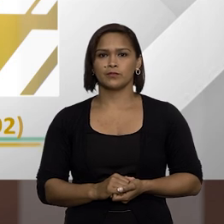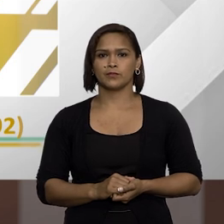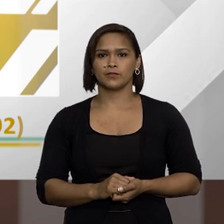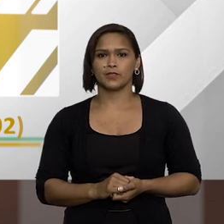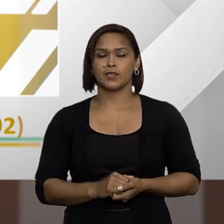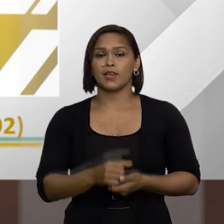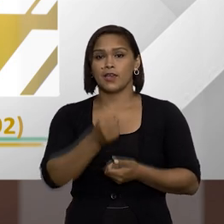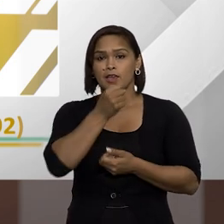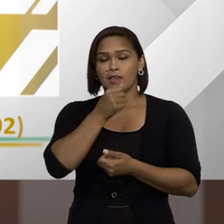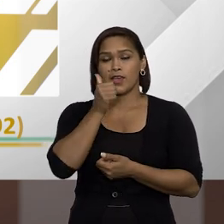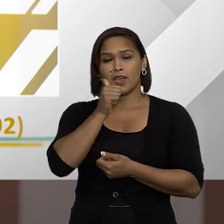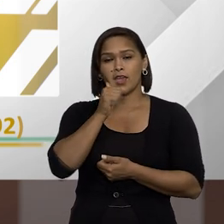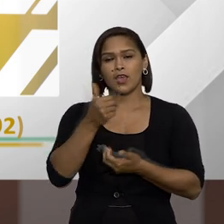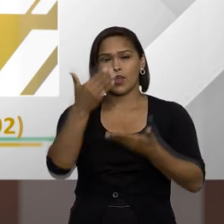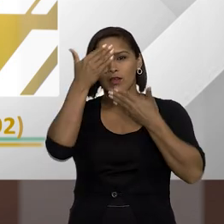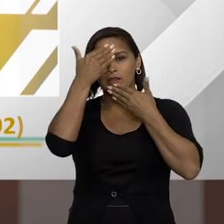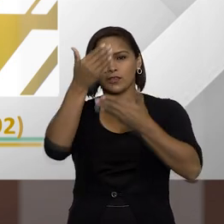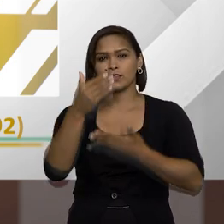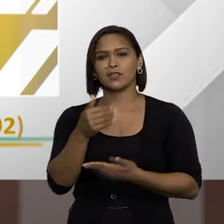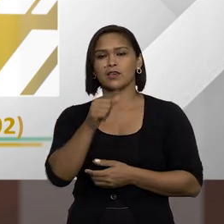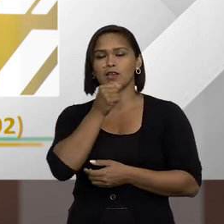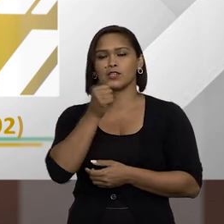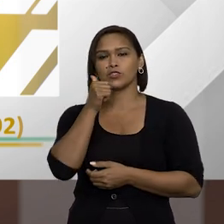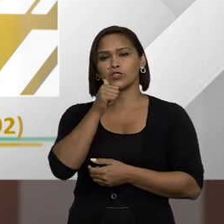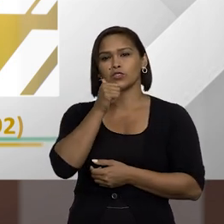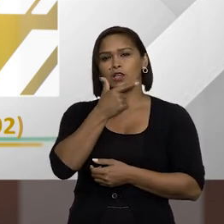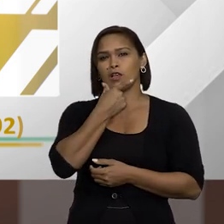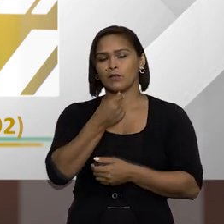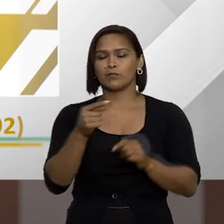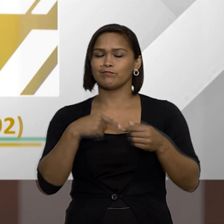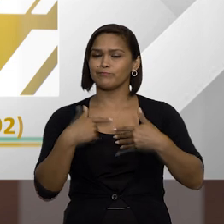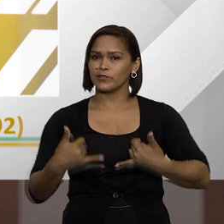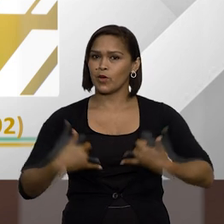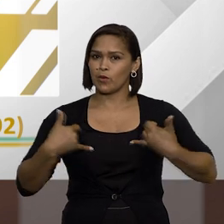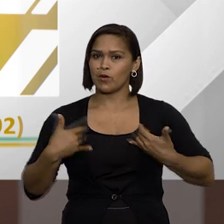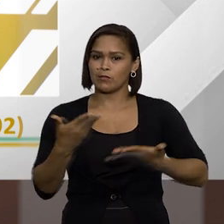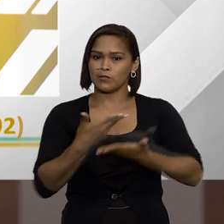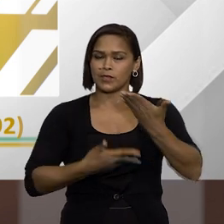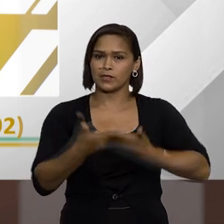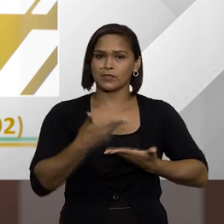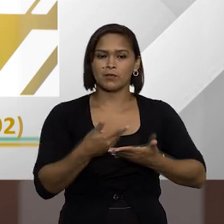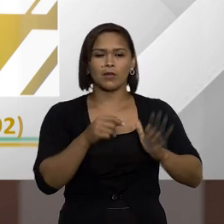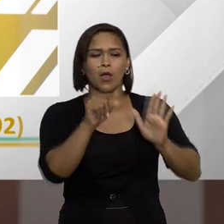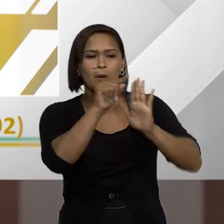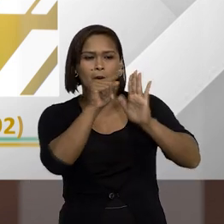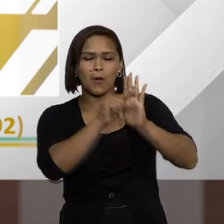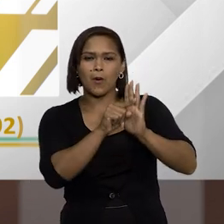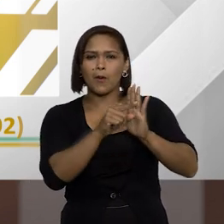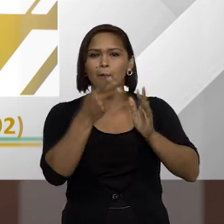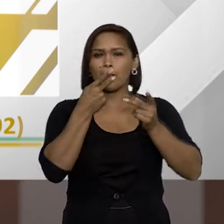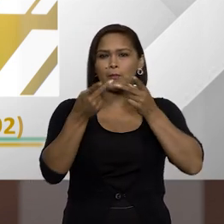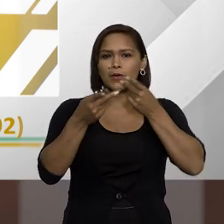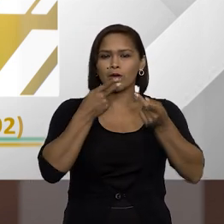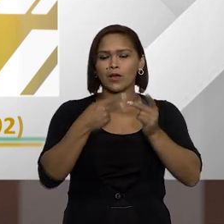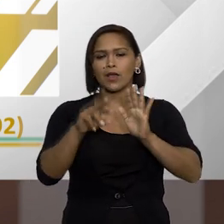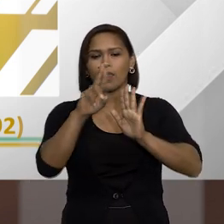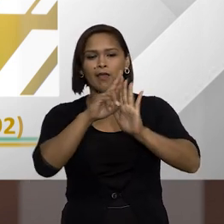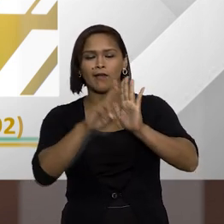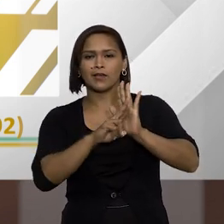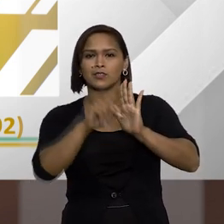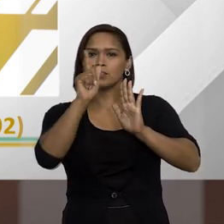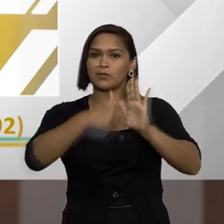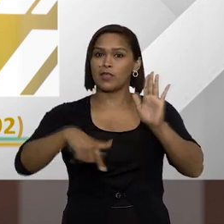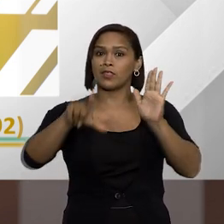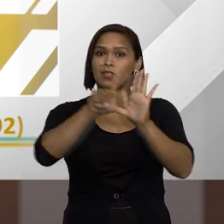poxa Fátima eu que agradeço Tiago professor Talhos foi minha enorme satisfação trazer aqui algumas poucas considerações a respeito